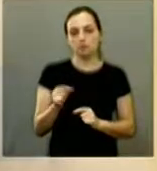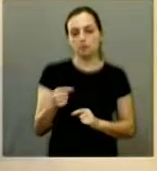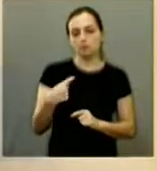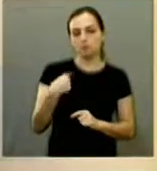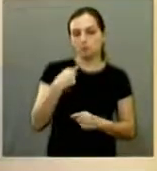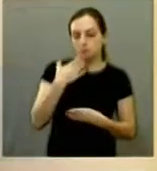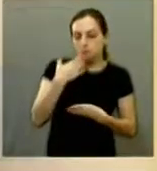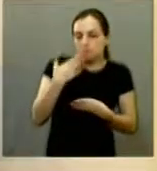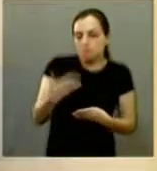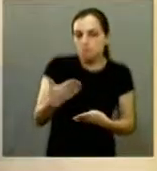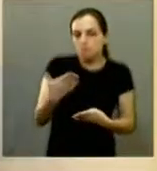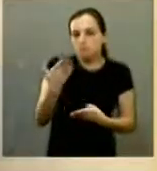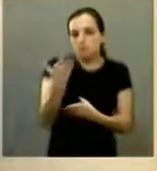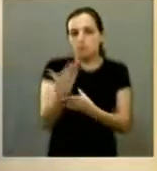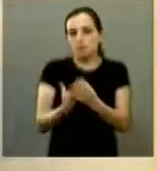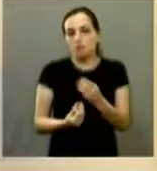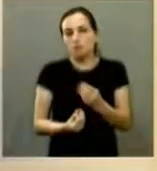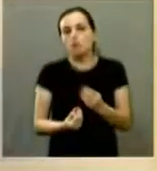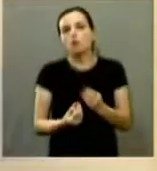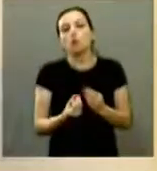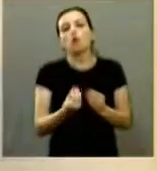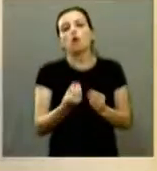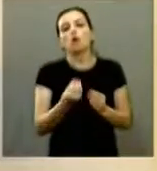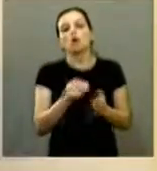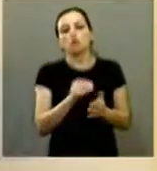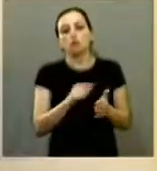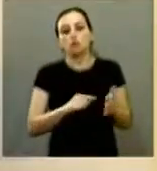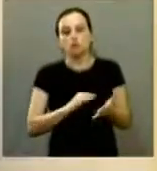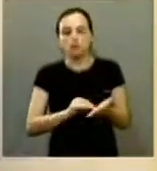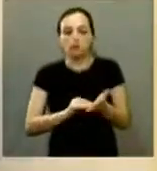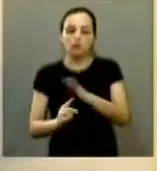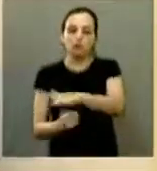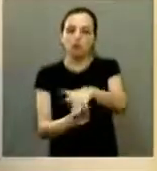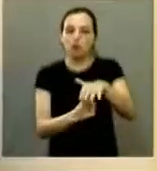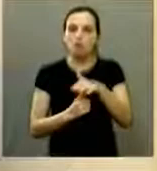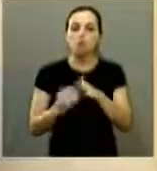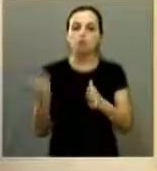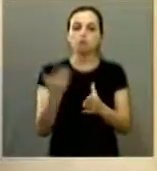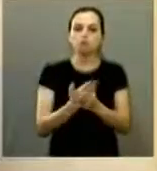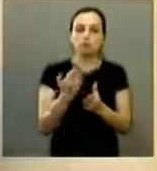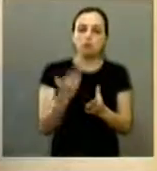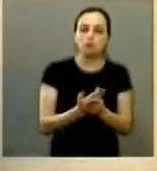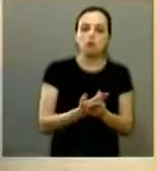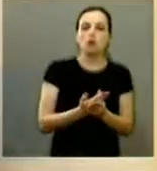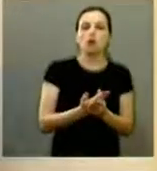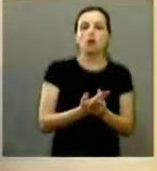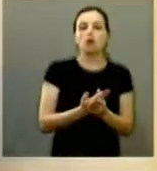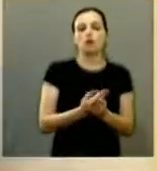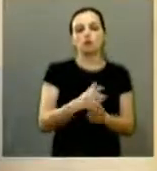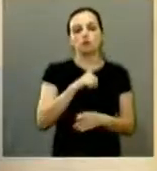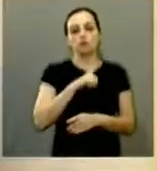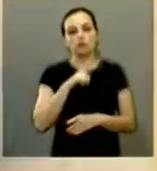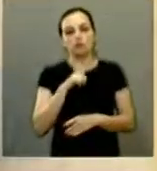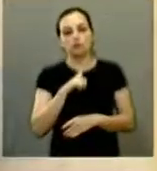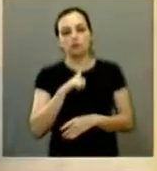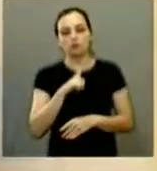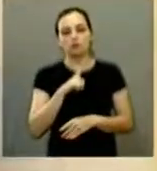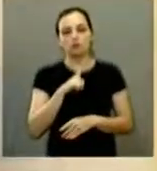eu pedi a cópia para a secretaria do meio ambiente de todo o processo que eles estavam movendo para poder